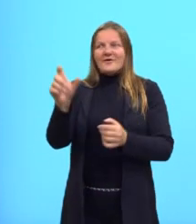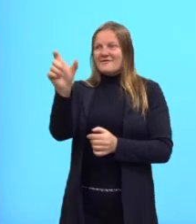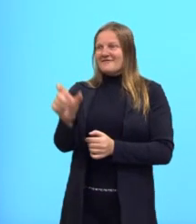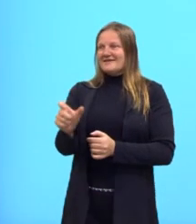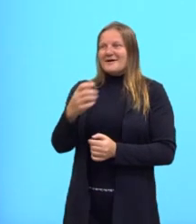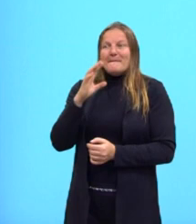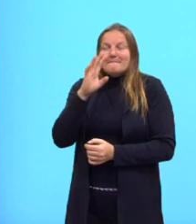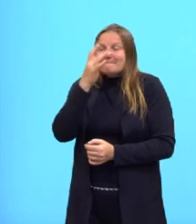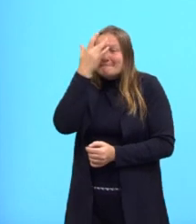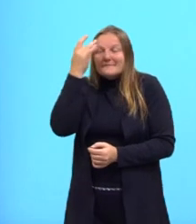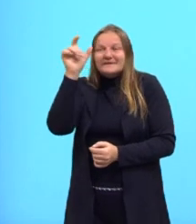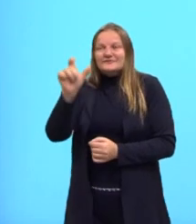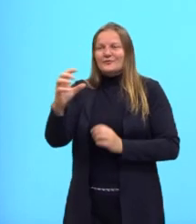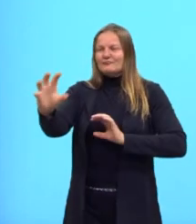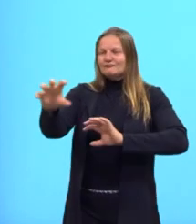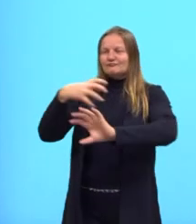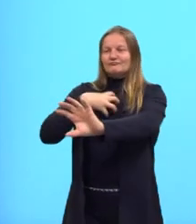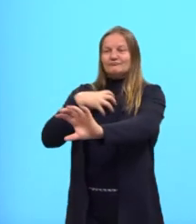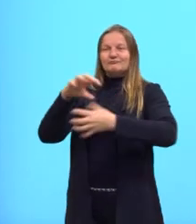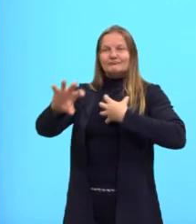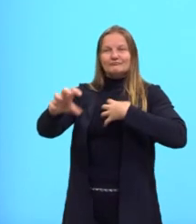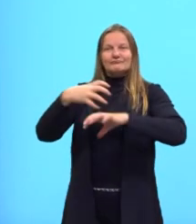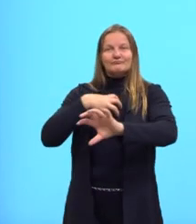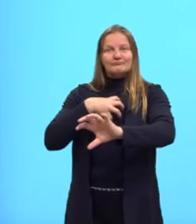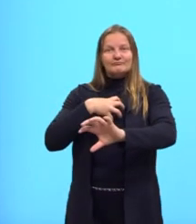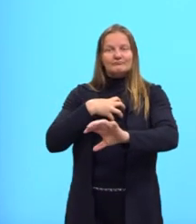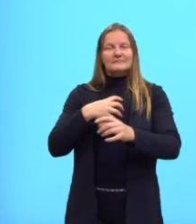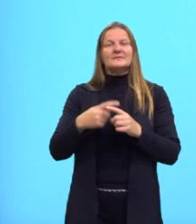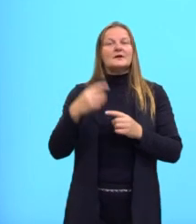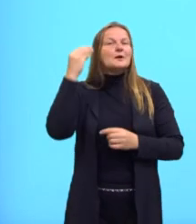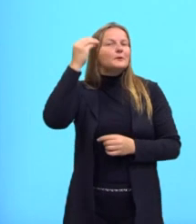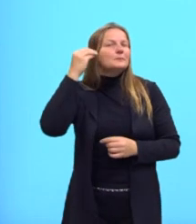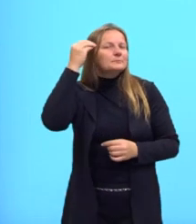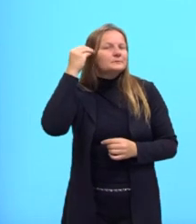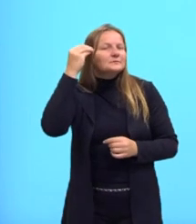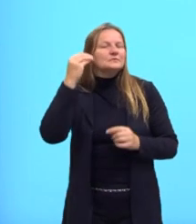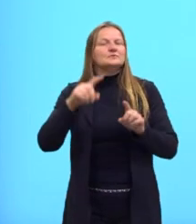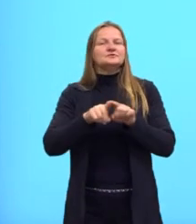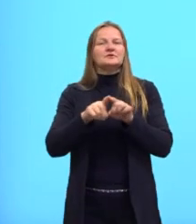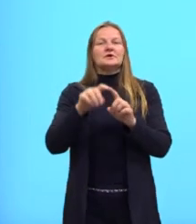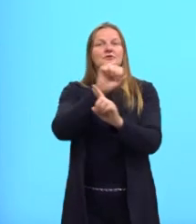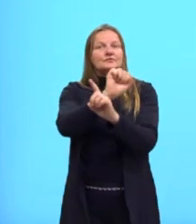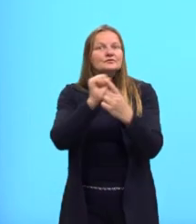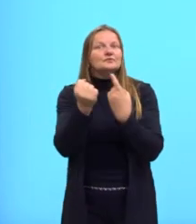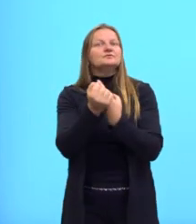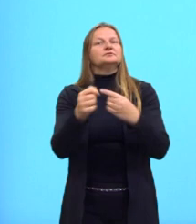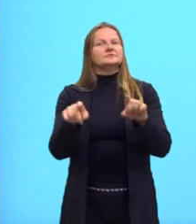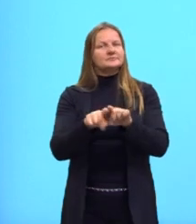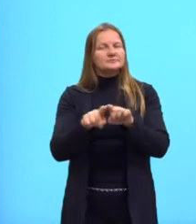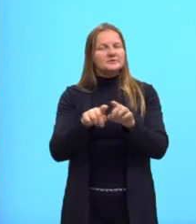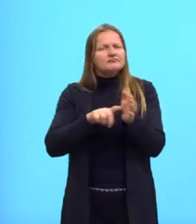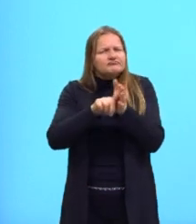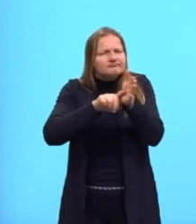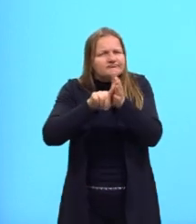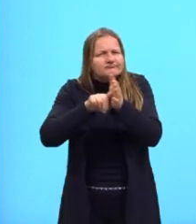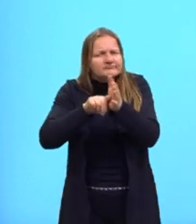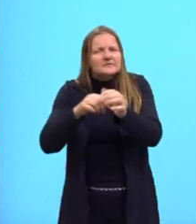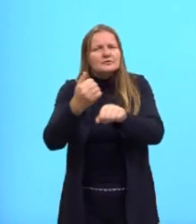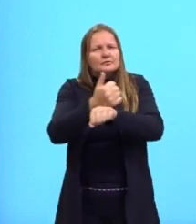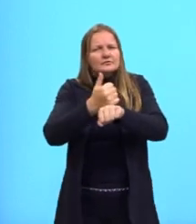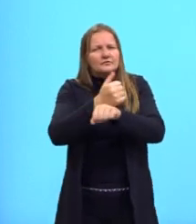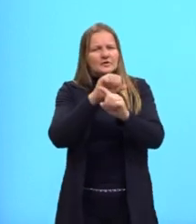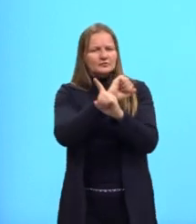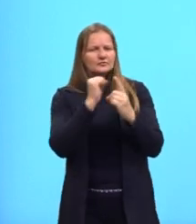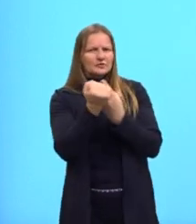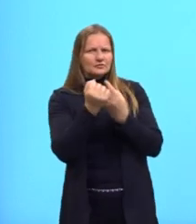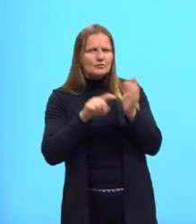Colocando-se no lugar delas. E aí temos a psicologia e a própria sociologia. Como uma análise da sociedade.